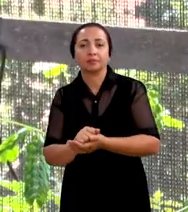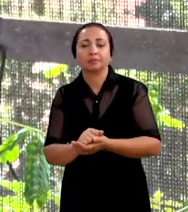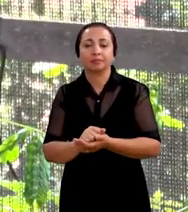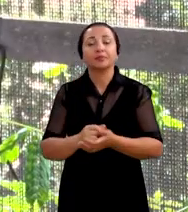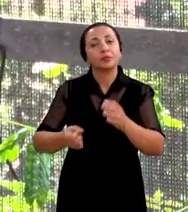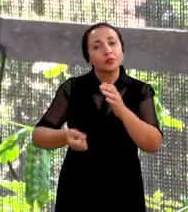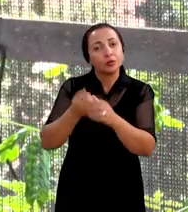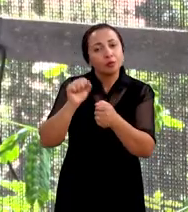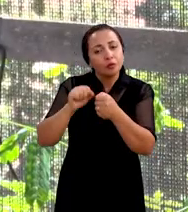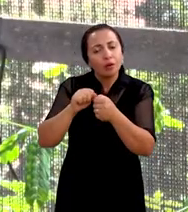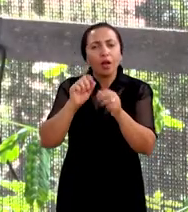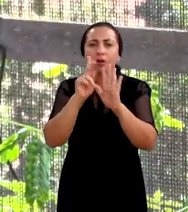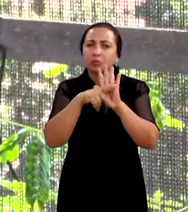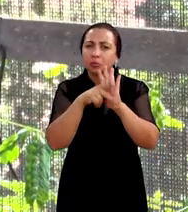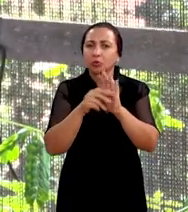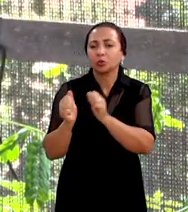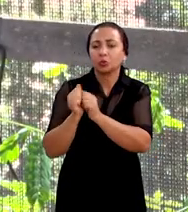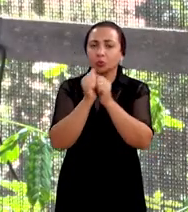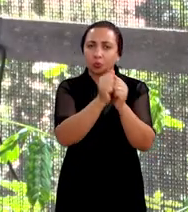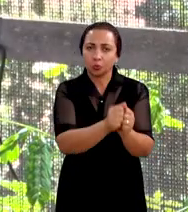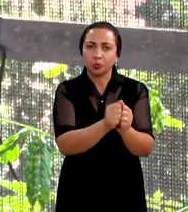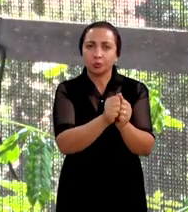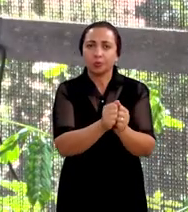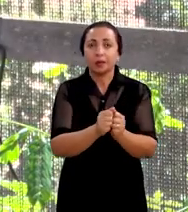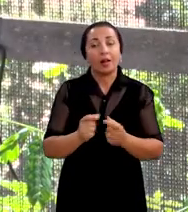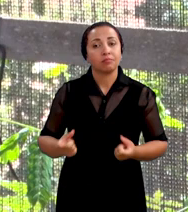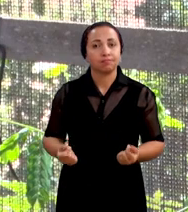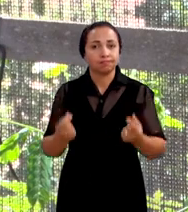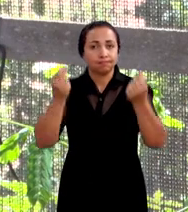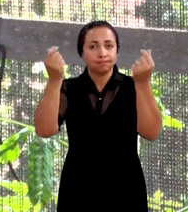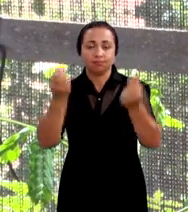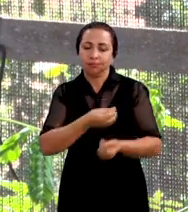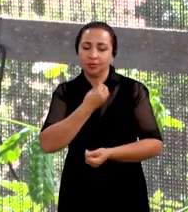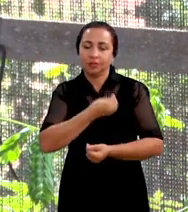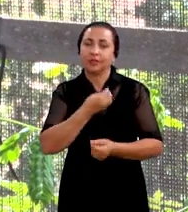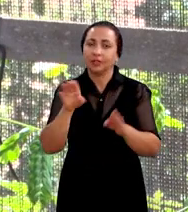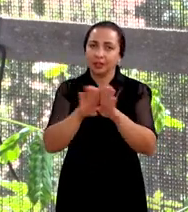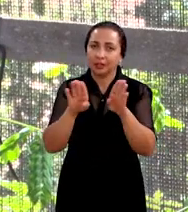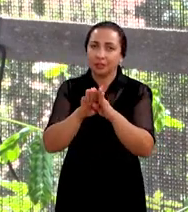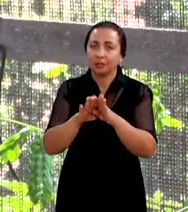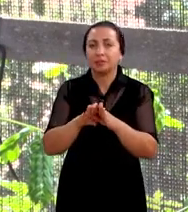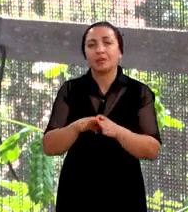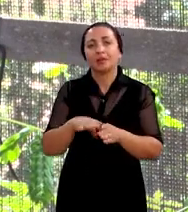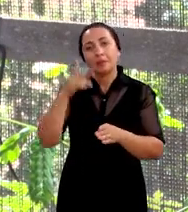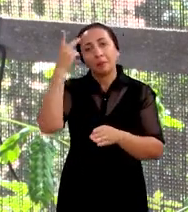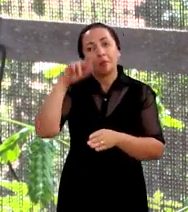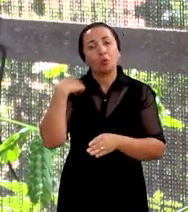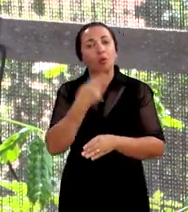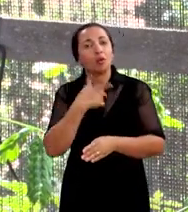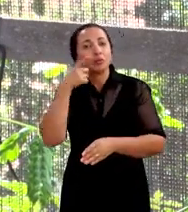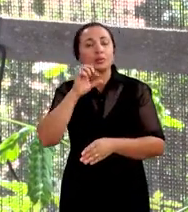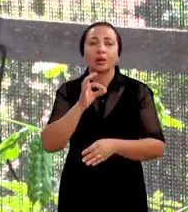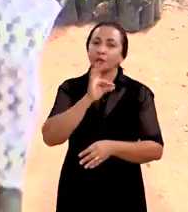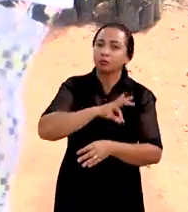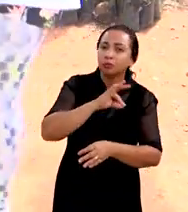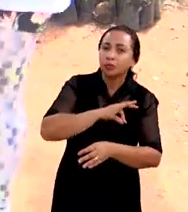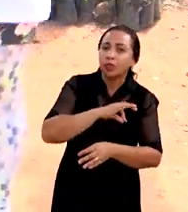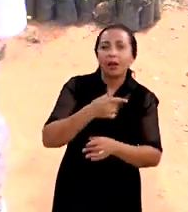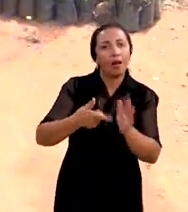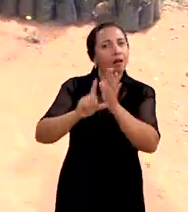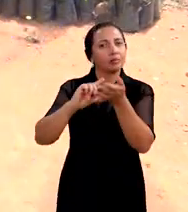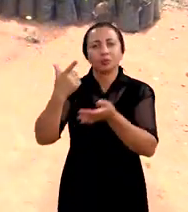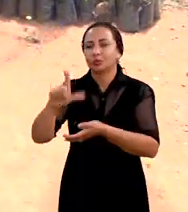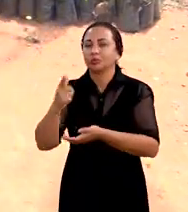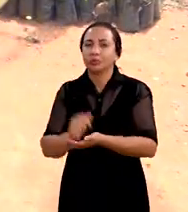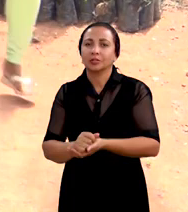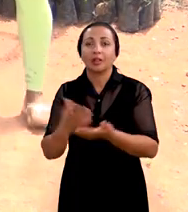elaborando os projetos para a gente, um custo de vida também para ganhar a renda que